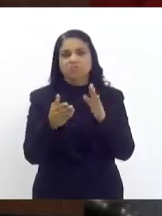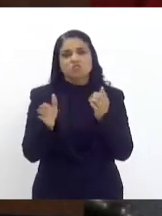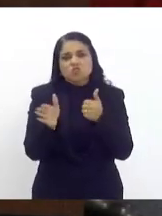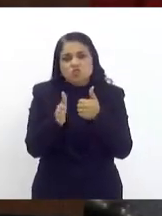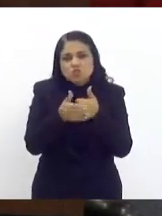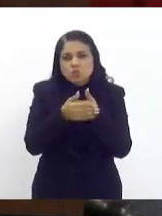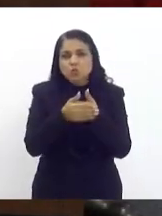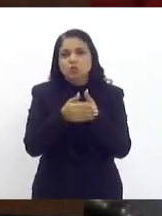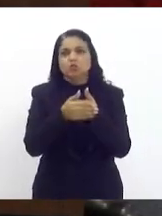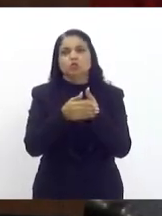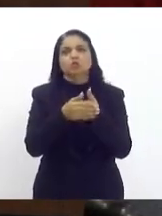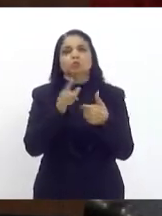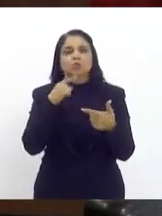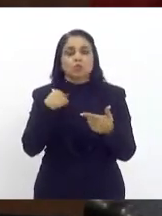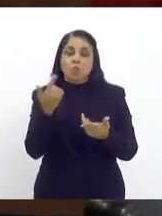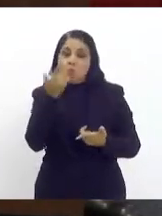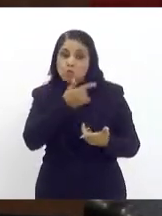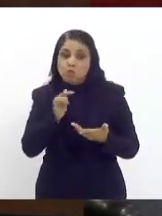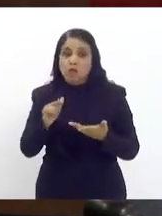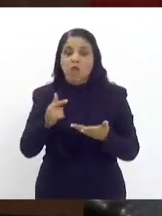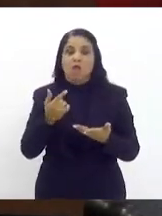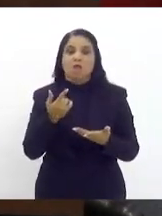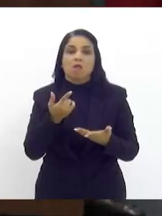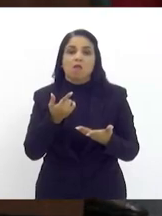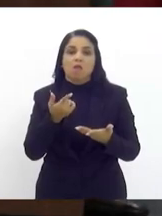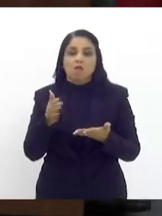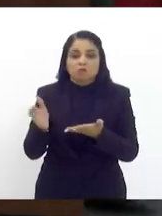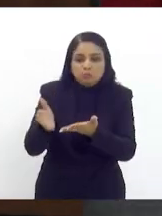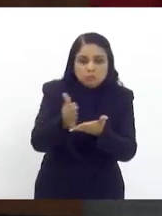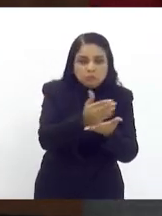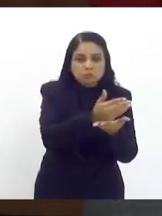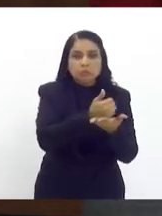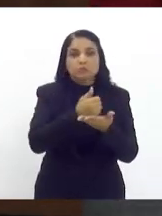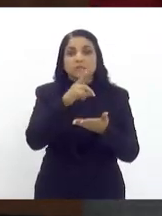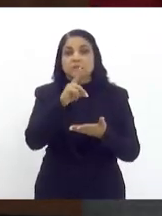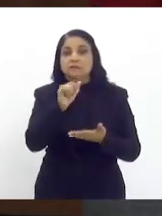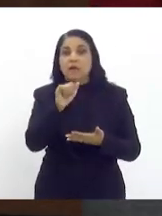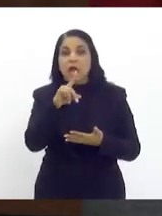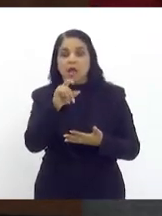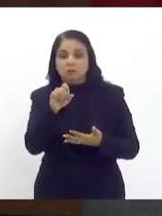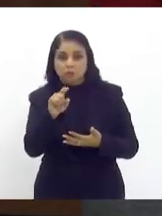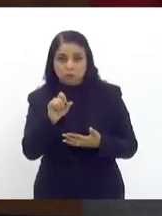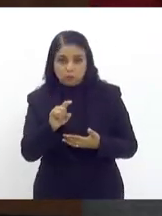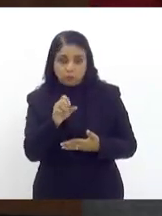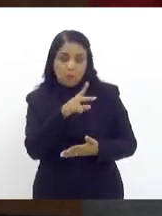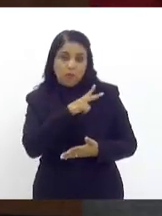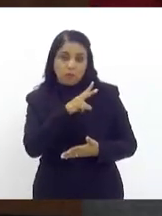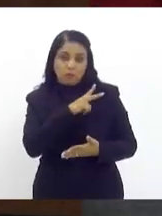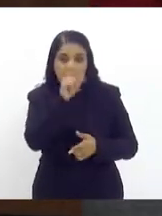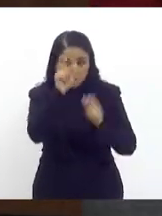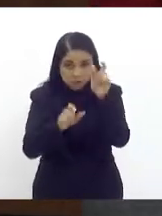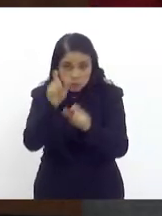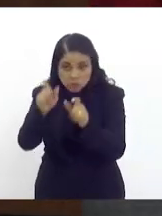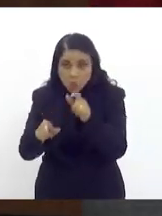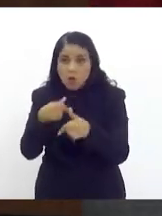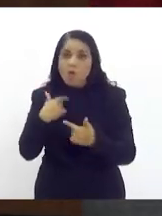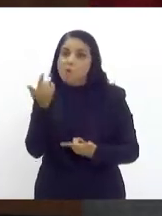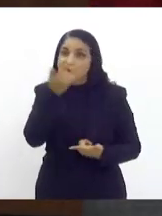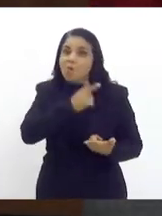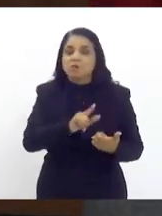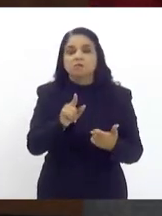mesmo com a lei de proteção de dados implantada no nosso país, e causa, mais uma vez, um